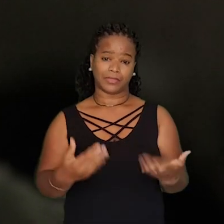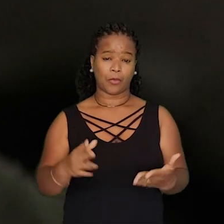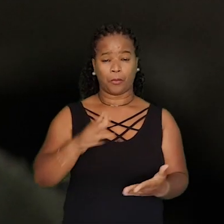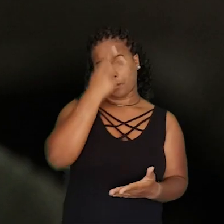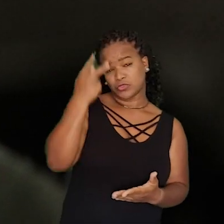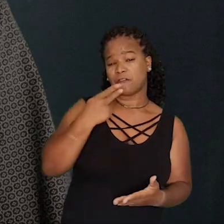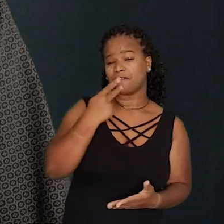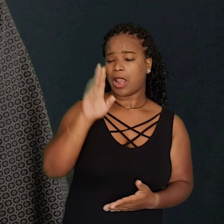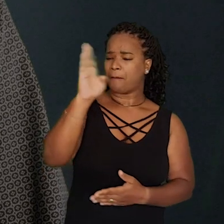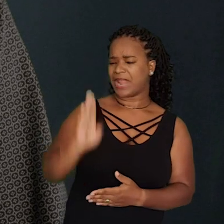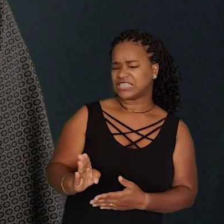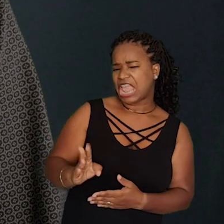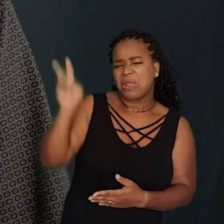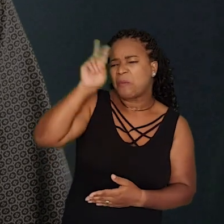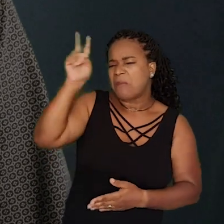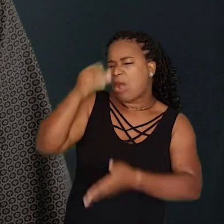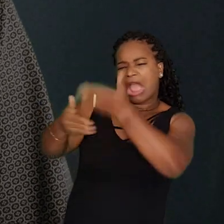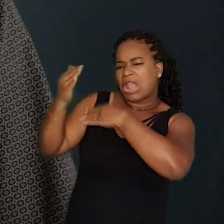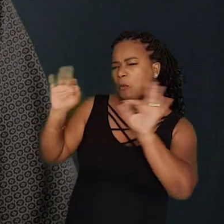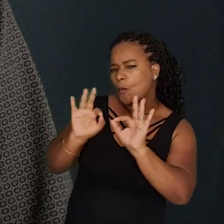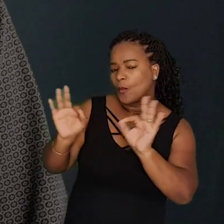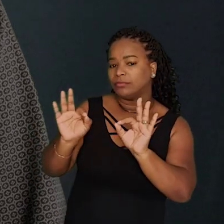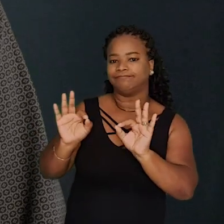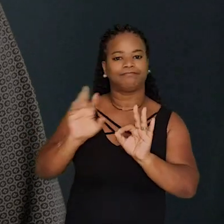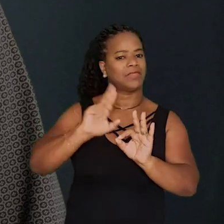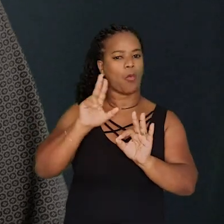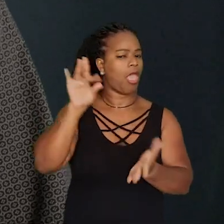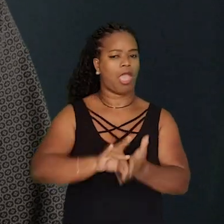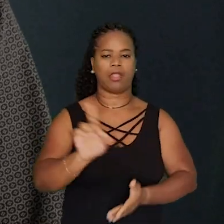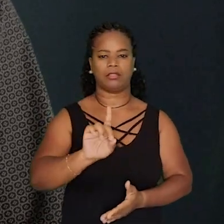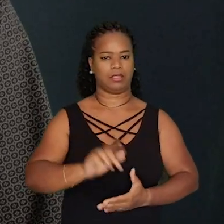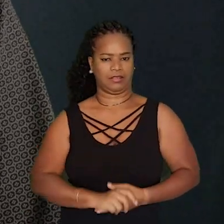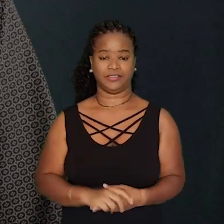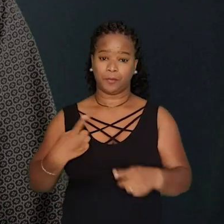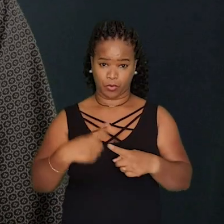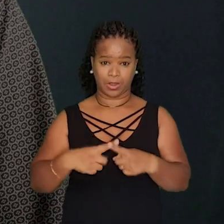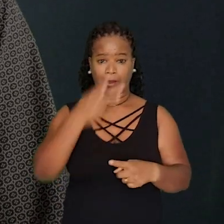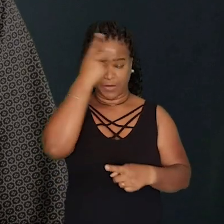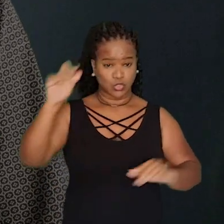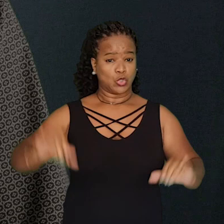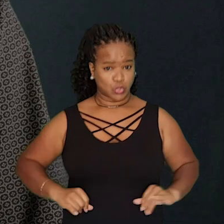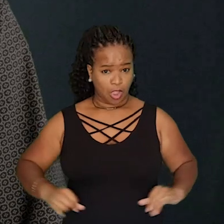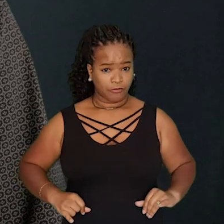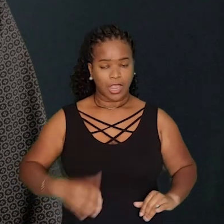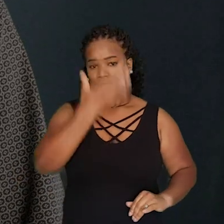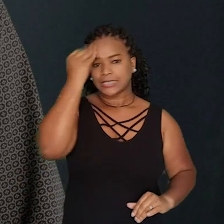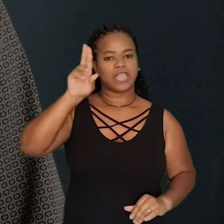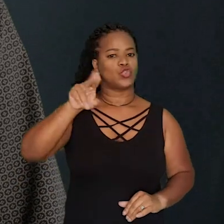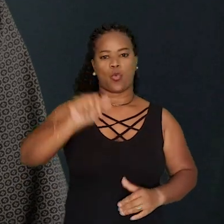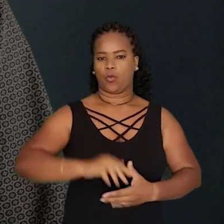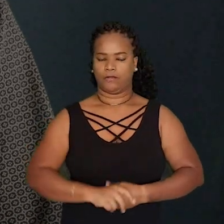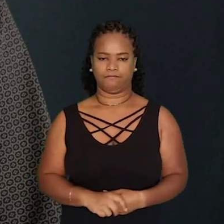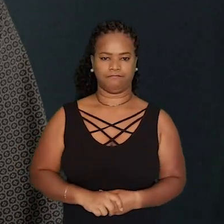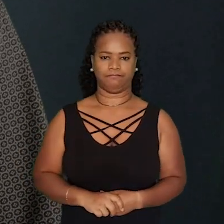não tem memória não encontra respaldo na realidade, pois aqueles que sofrem não esquecem.